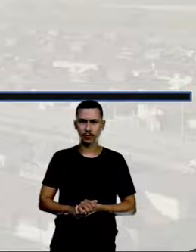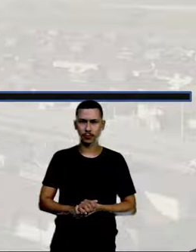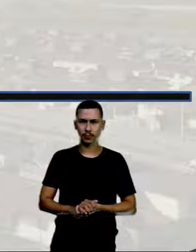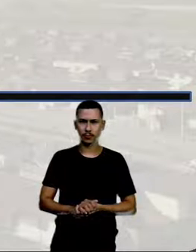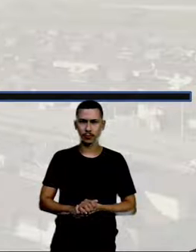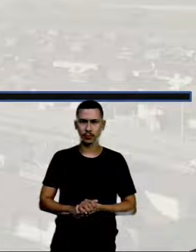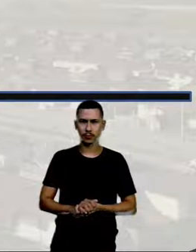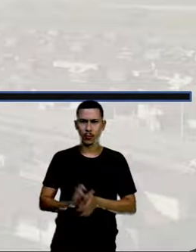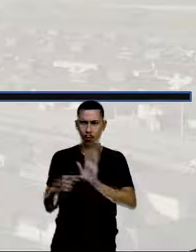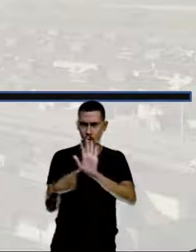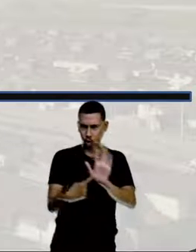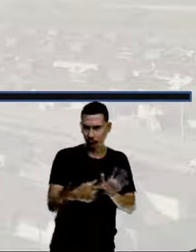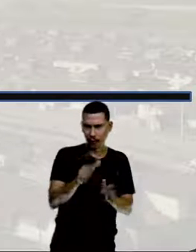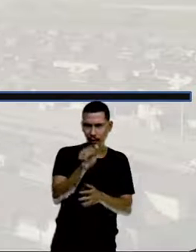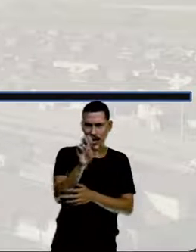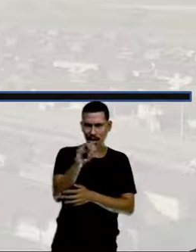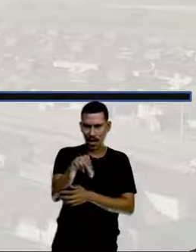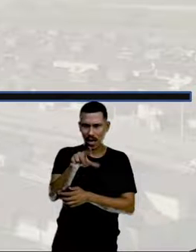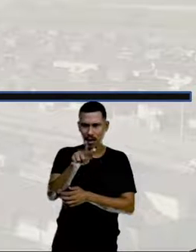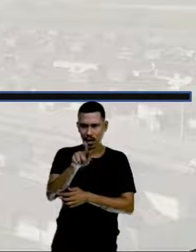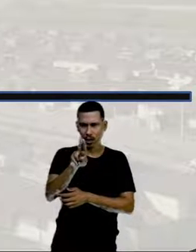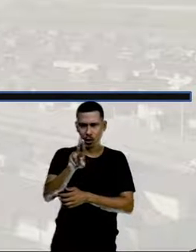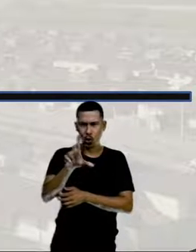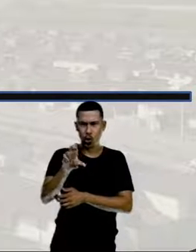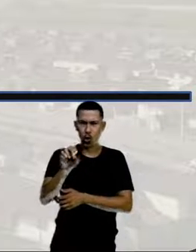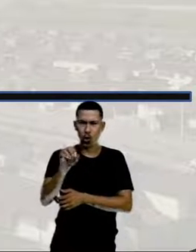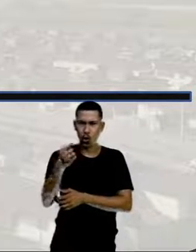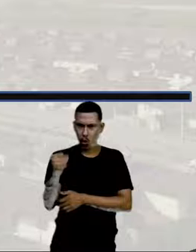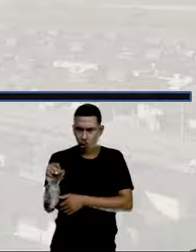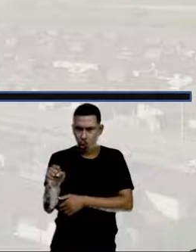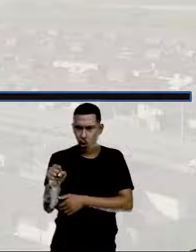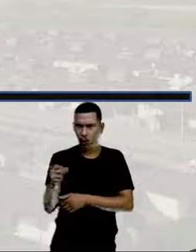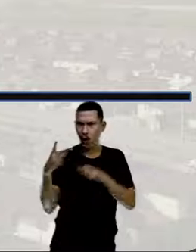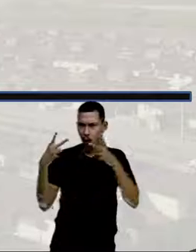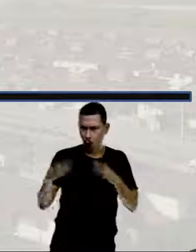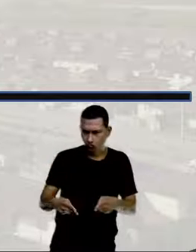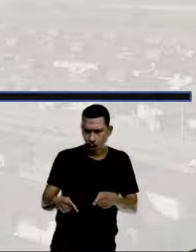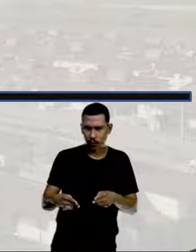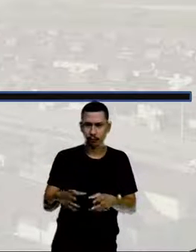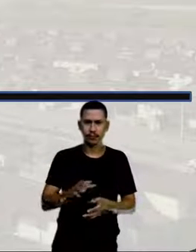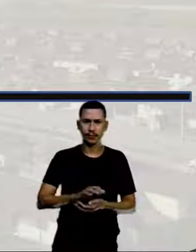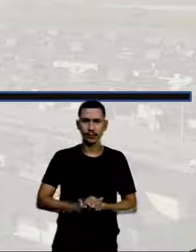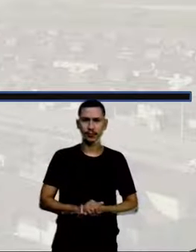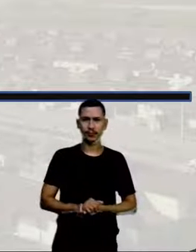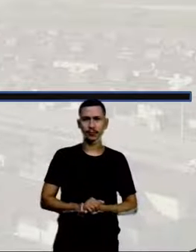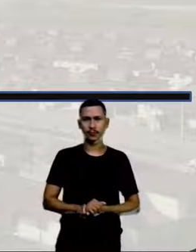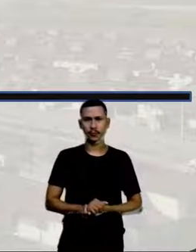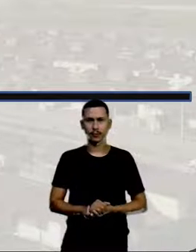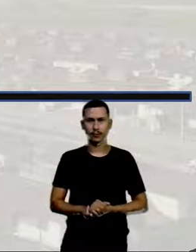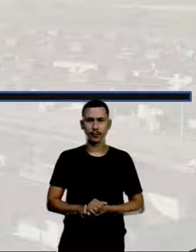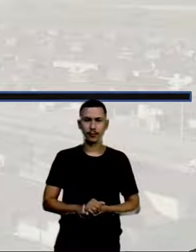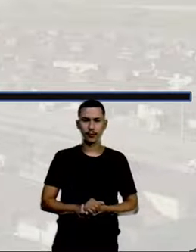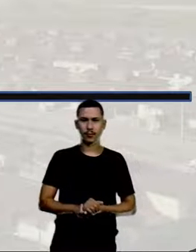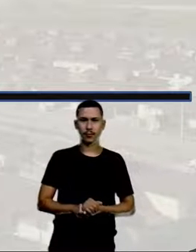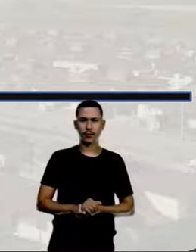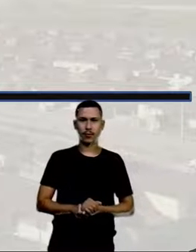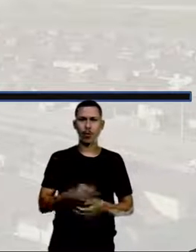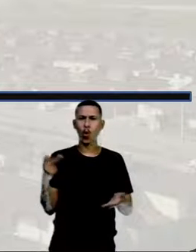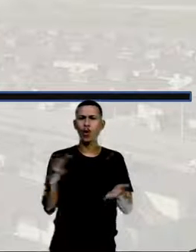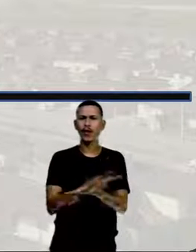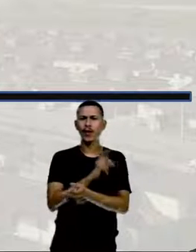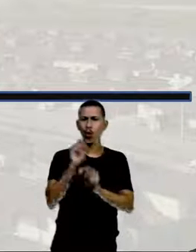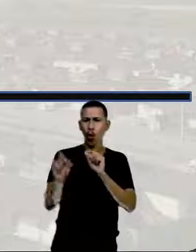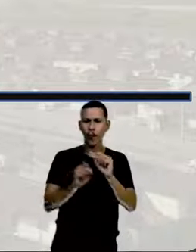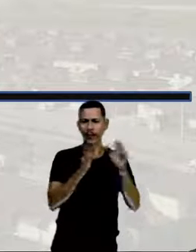no caso, ângulos ou casas, que elas são correspondentes, tá certo? Então, o que é que acontece com essa